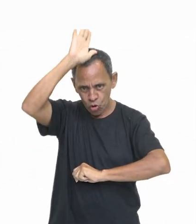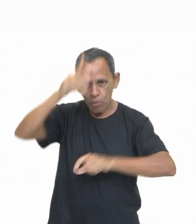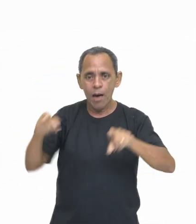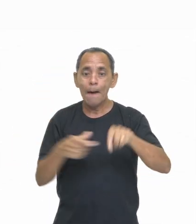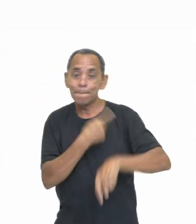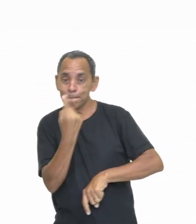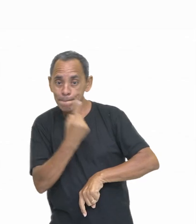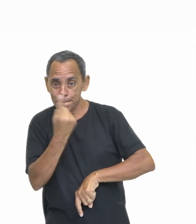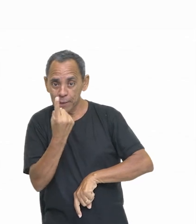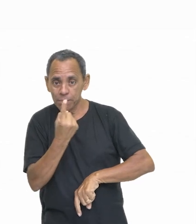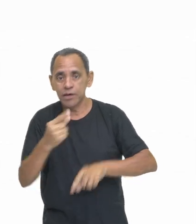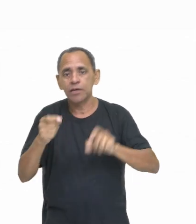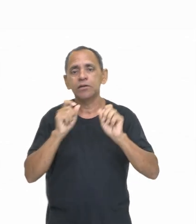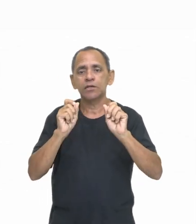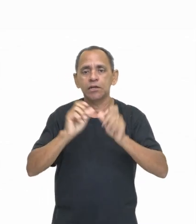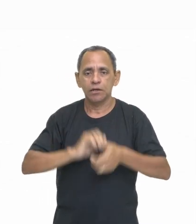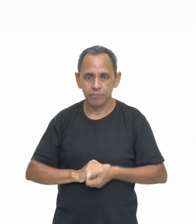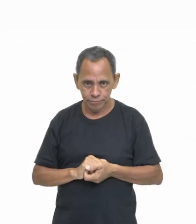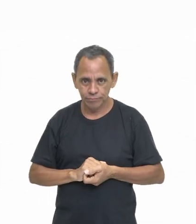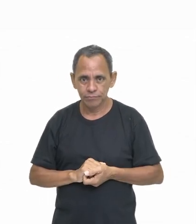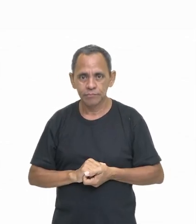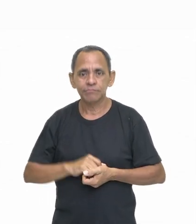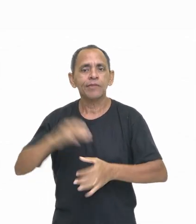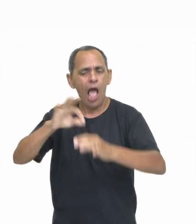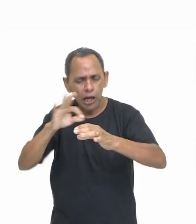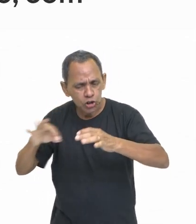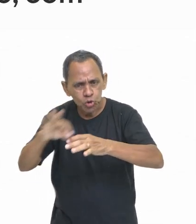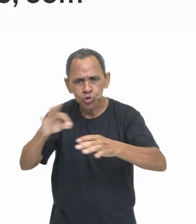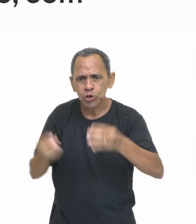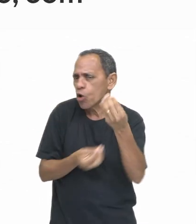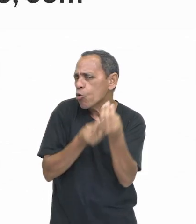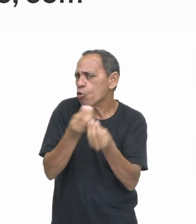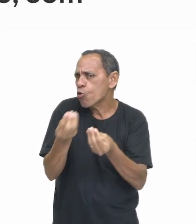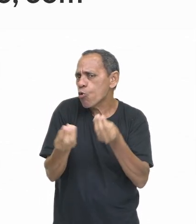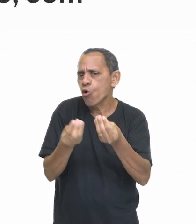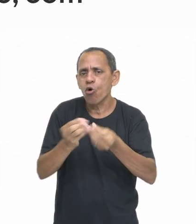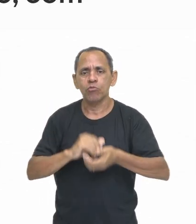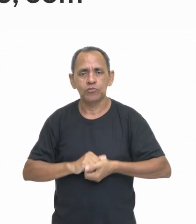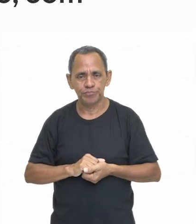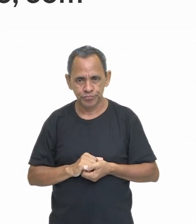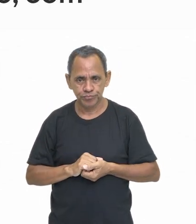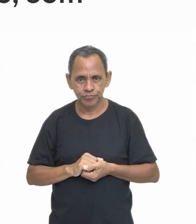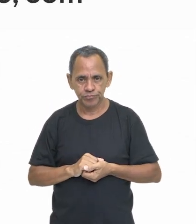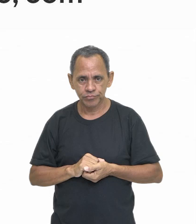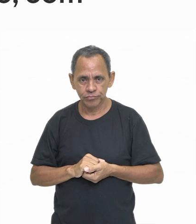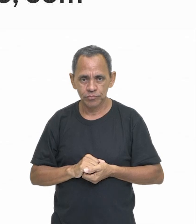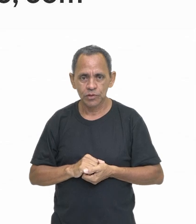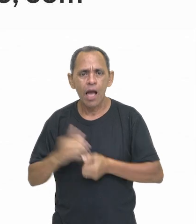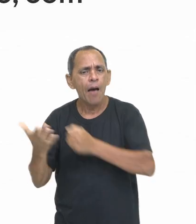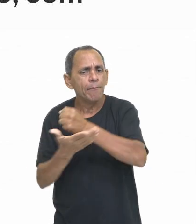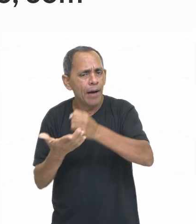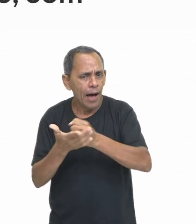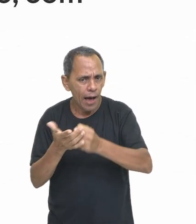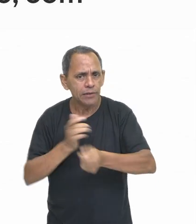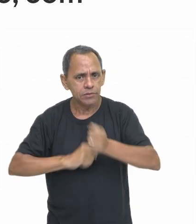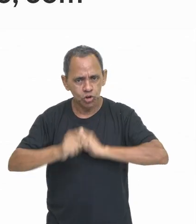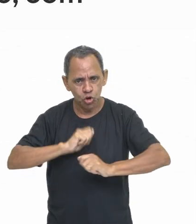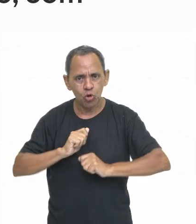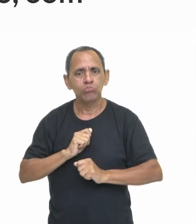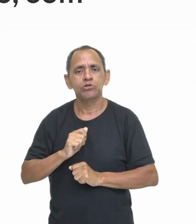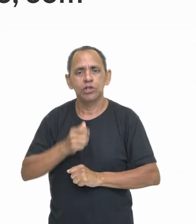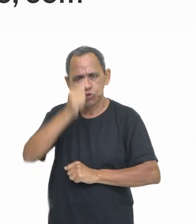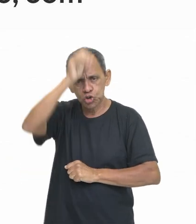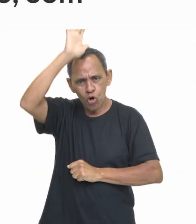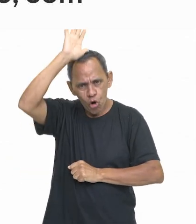vai verificar aqui, então, é a agricultura. A agricultura era a base da economia romana.